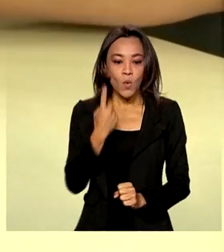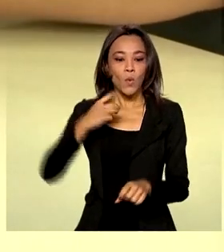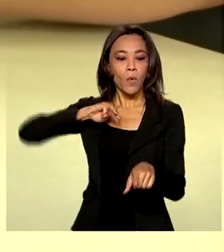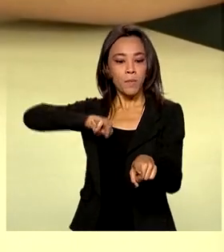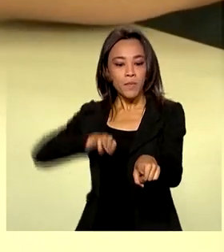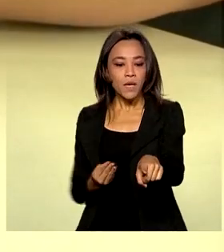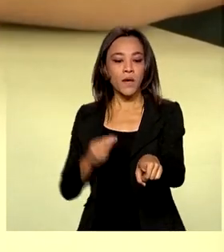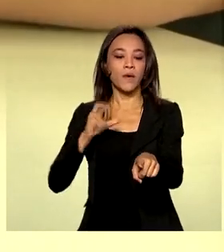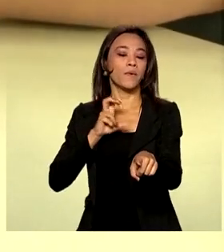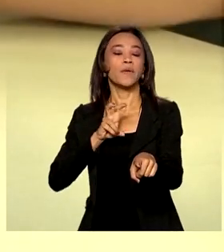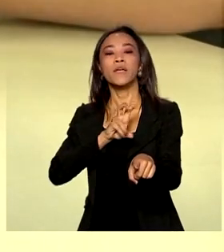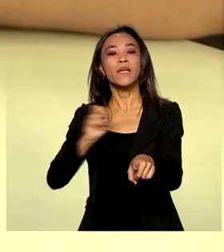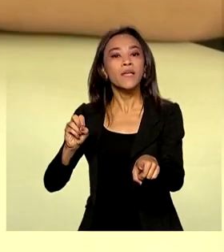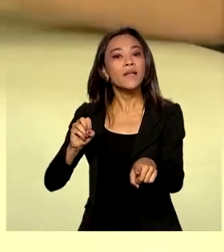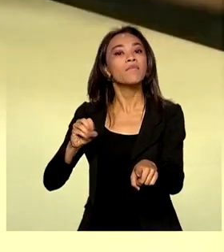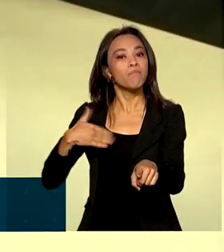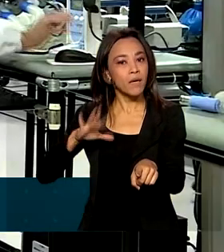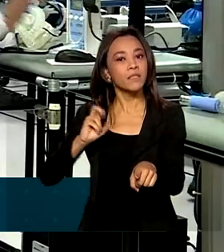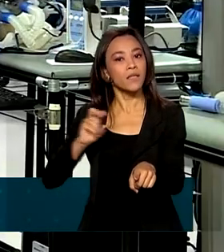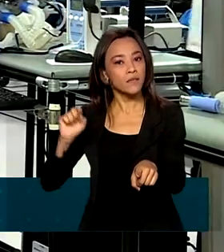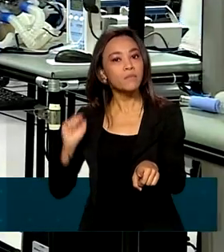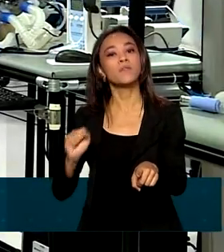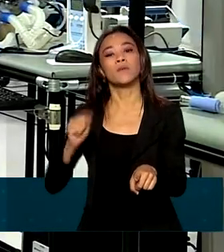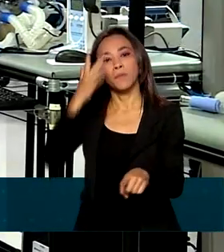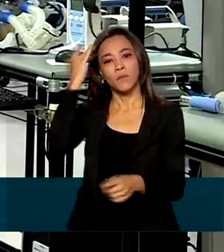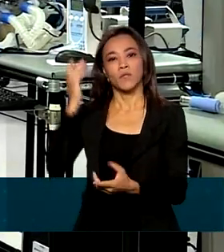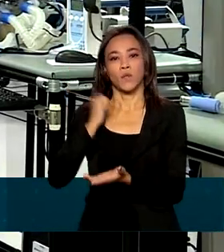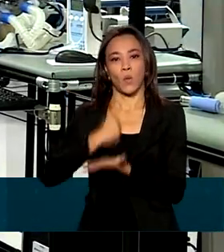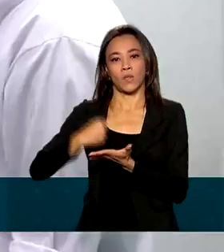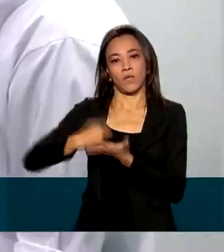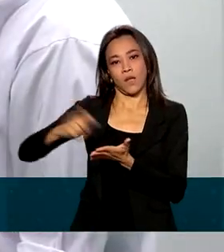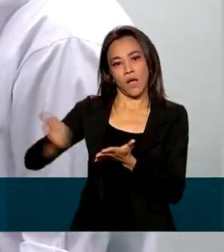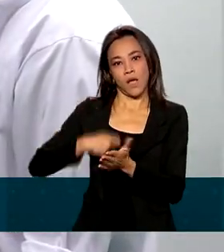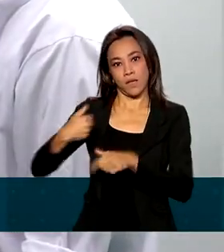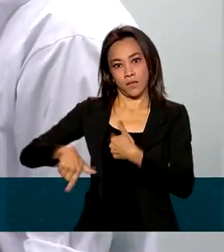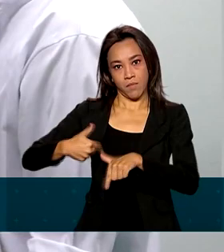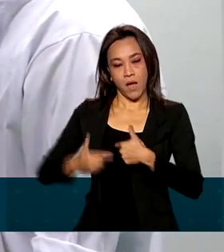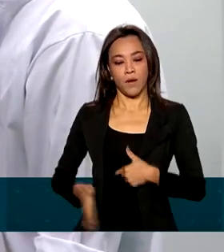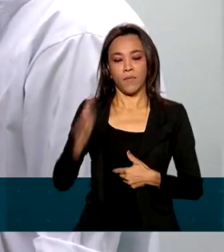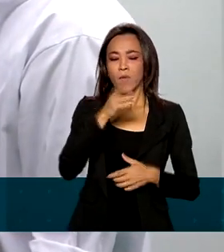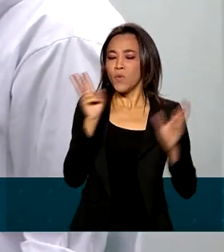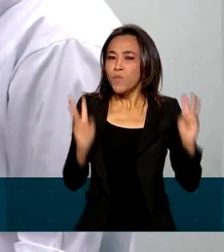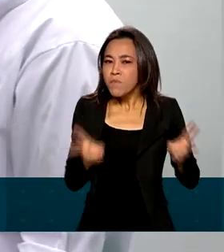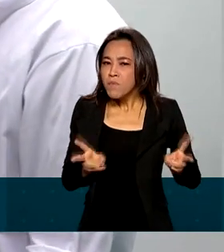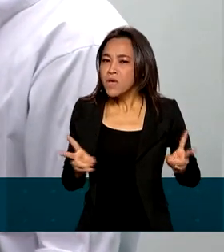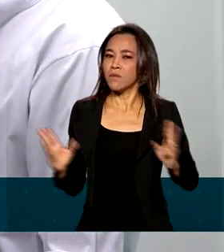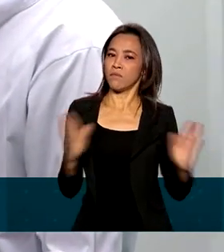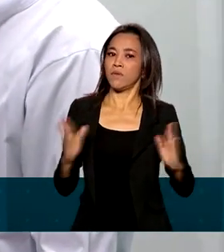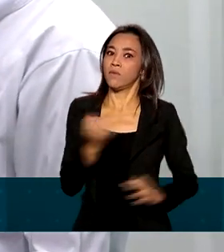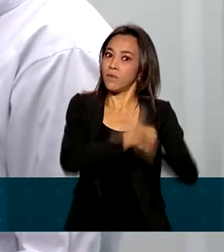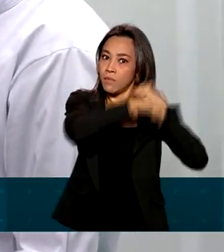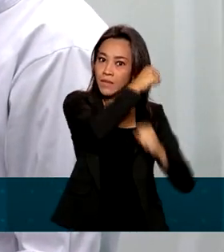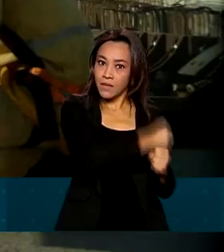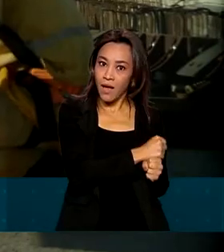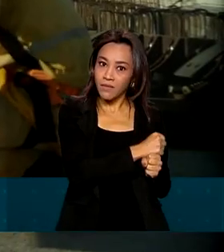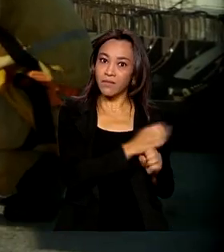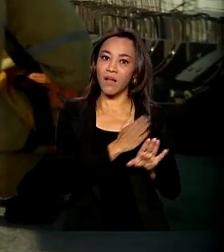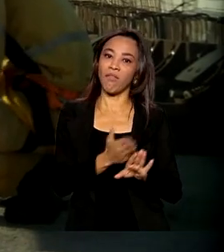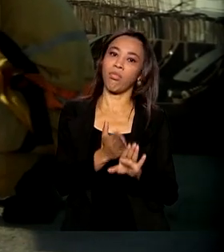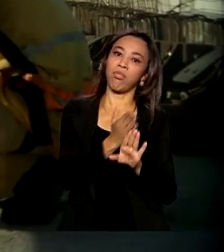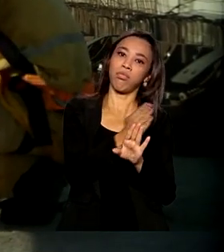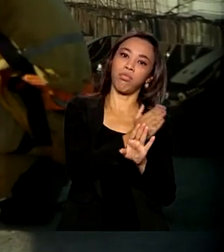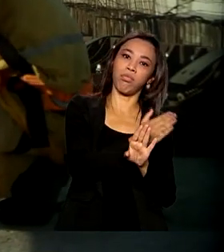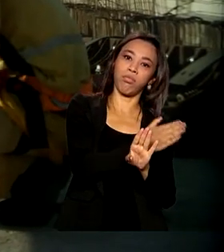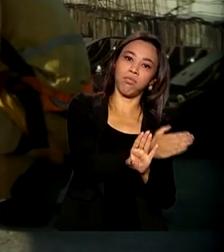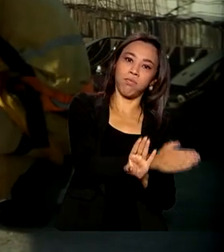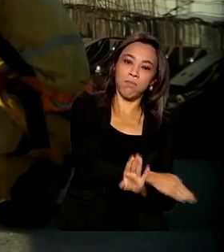contratadas com carteira assinada. No mesmo período do ano passado, o país seguia o caminho inverso por